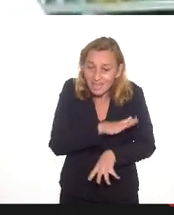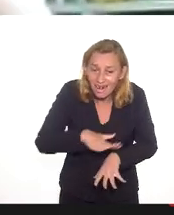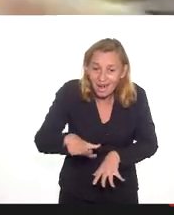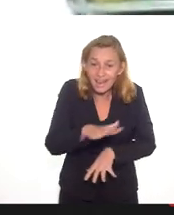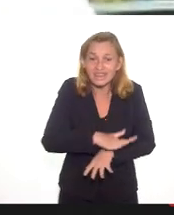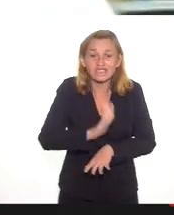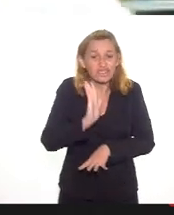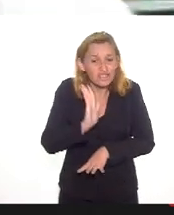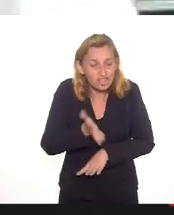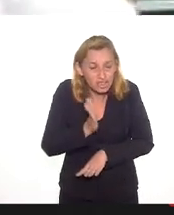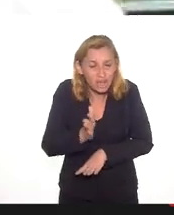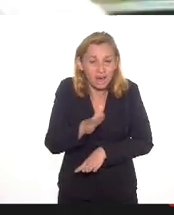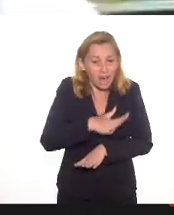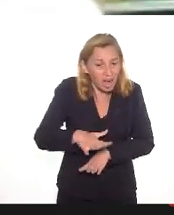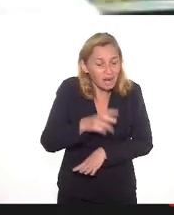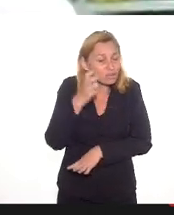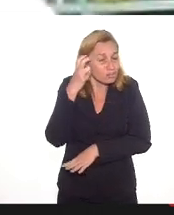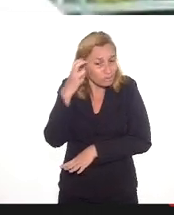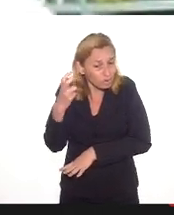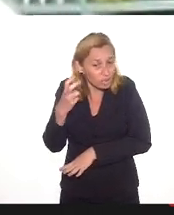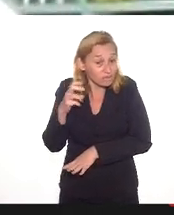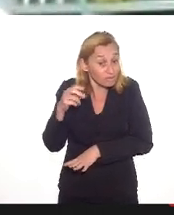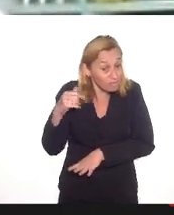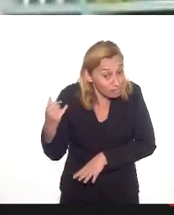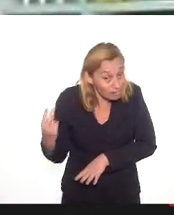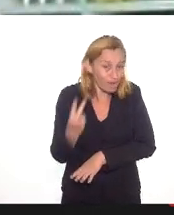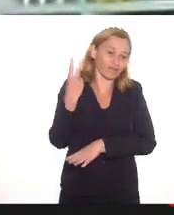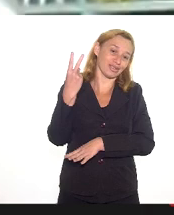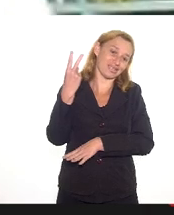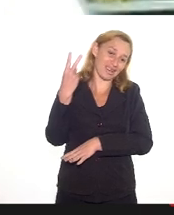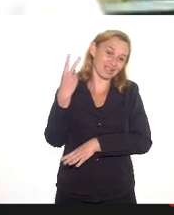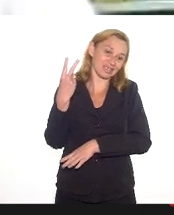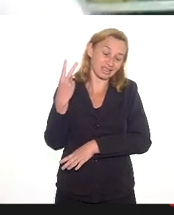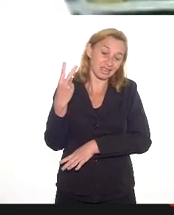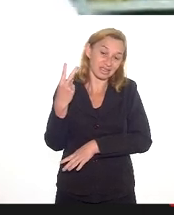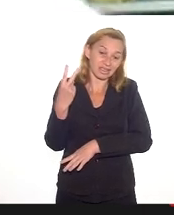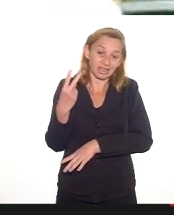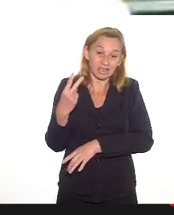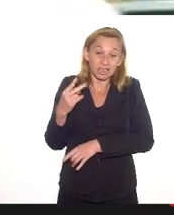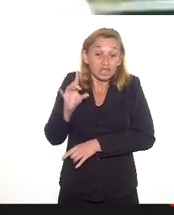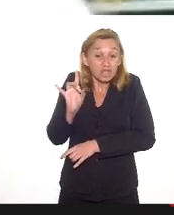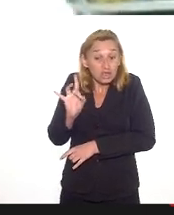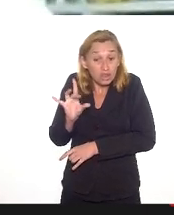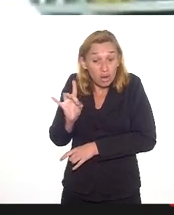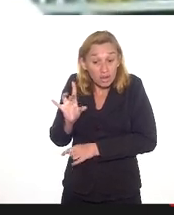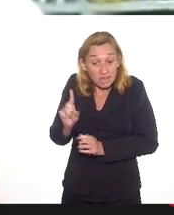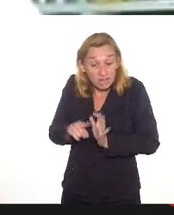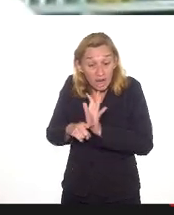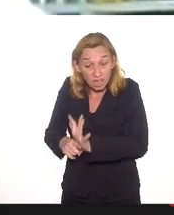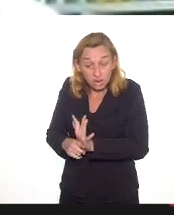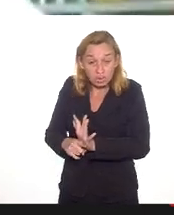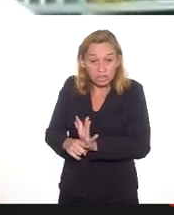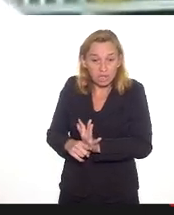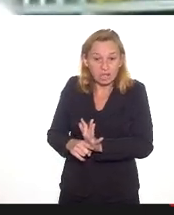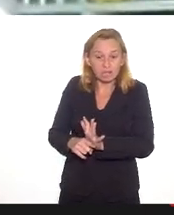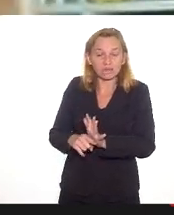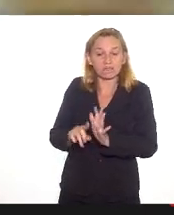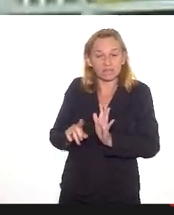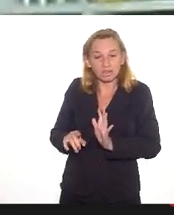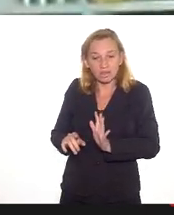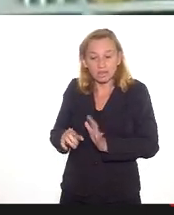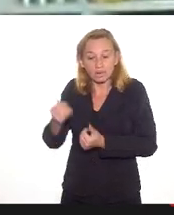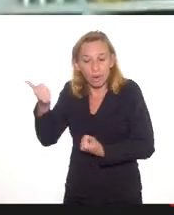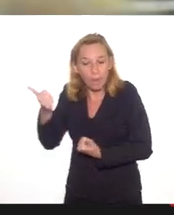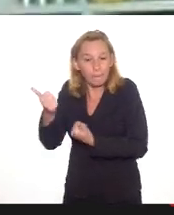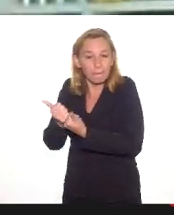que já são áreas que culturalmente são privilegiadas. E essa capilaridade só vai ser obtida através do fomento, do